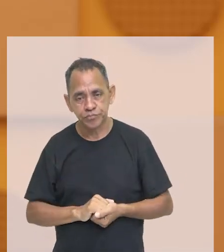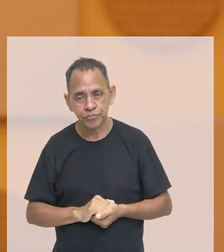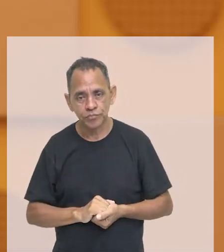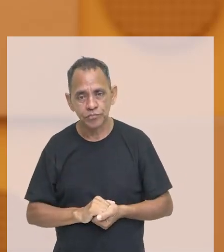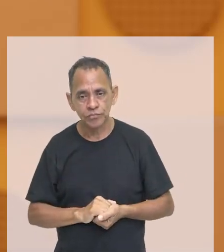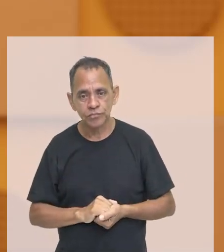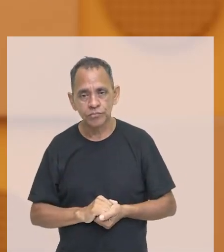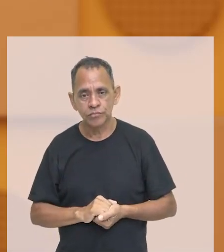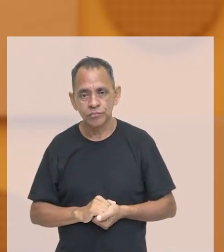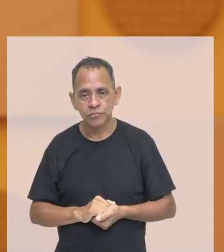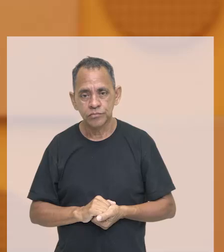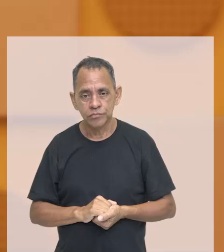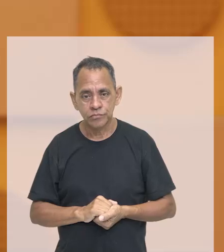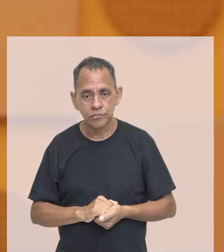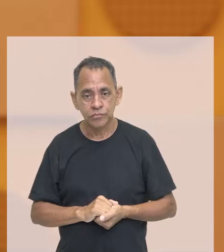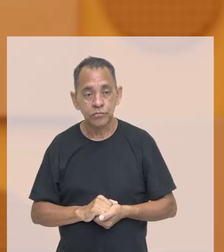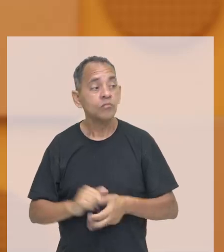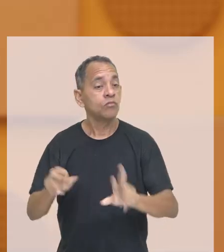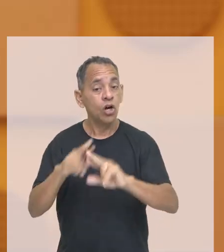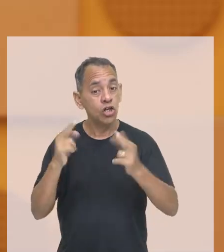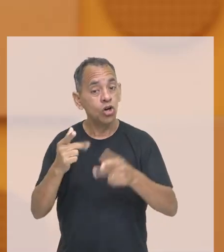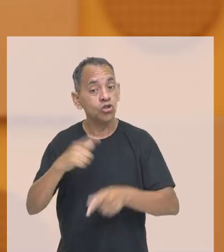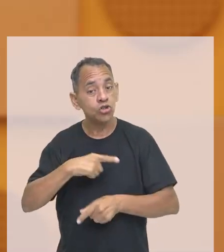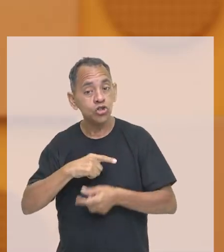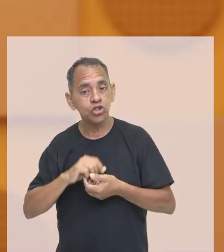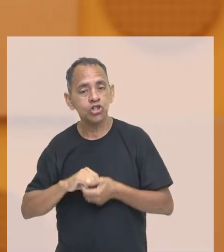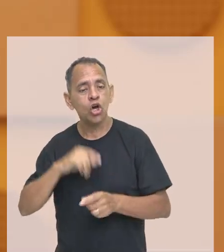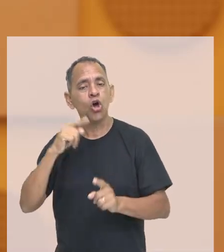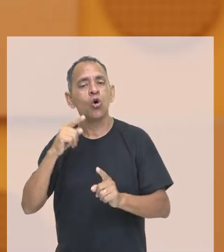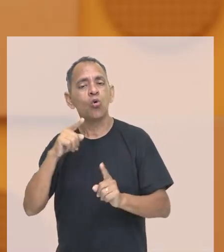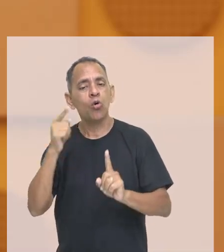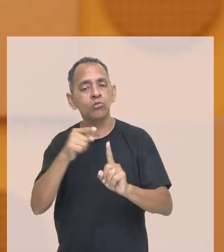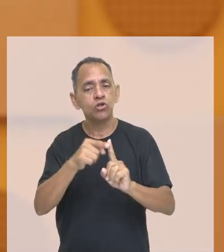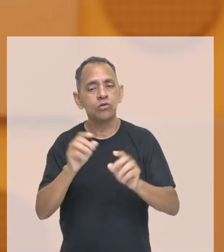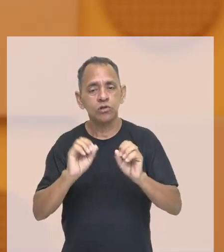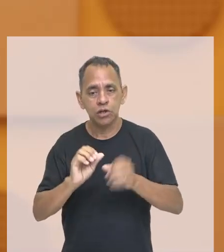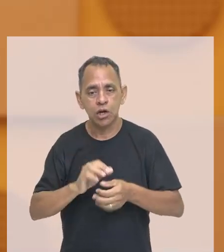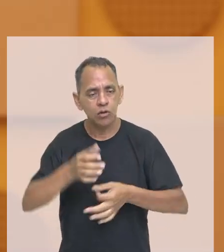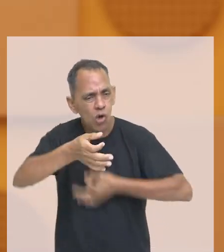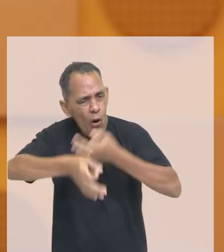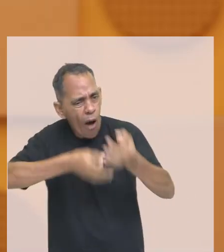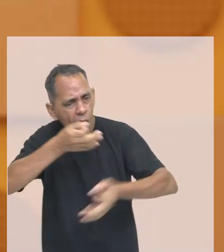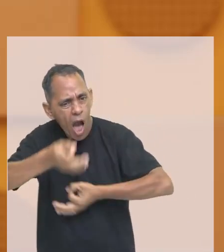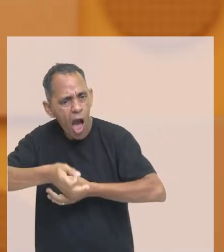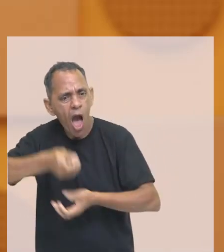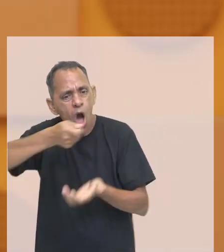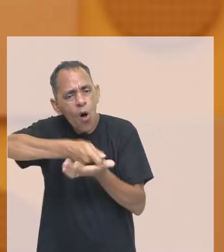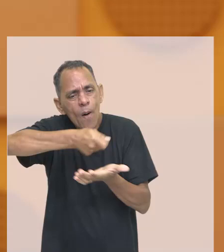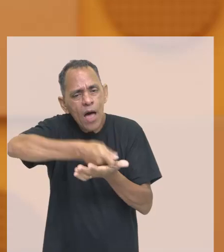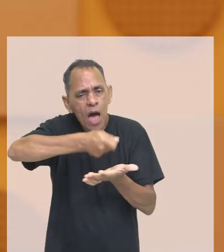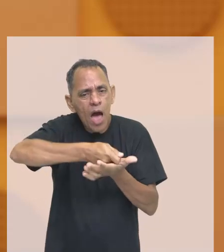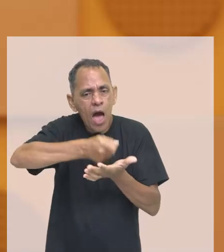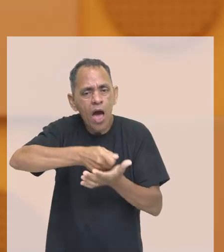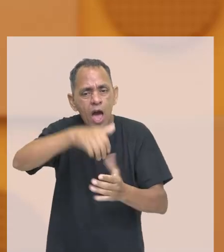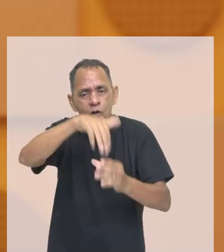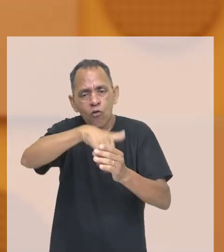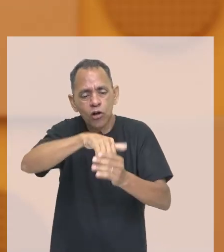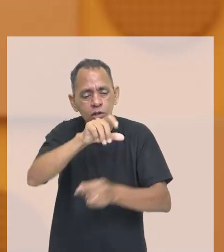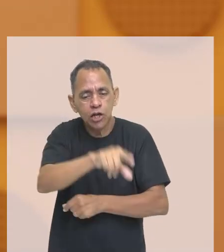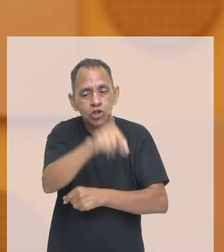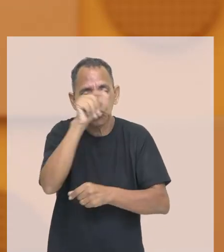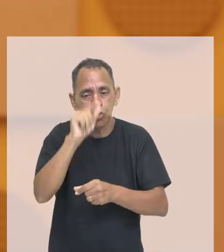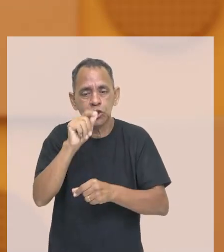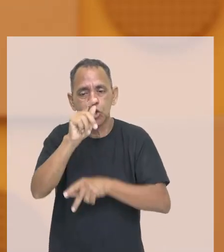objetivo de reclamar e de, basicamente, pedir por eleições diretas para presidente da república.